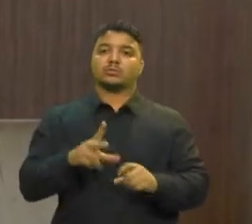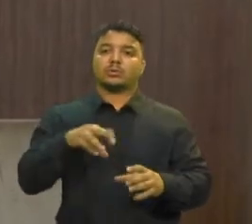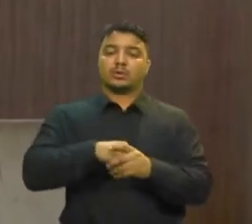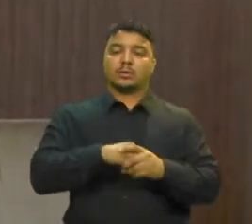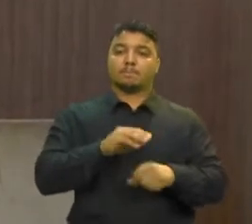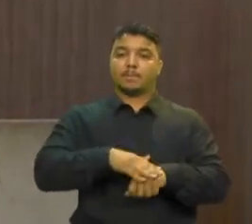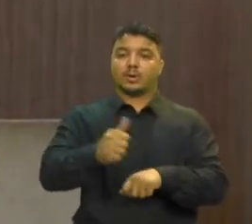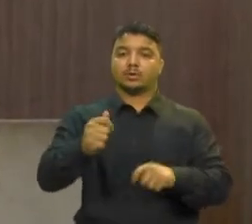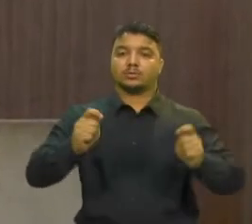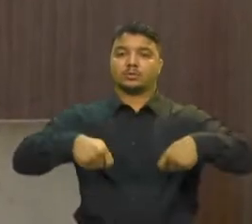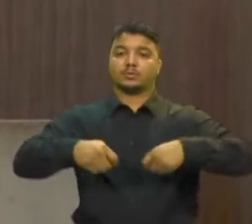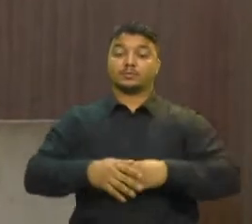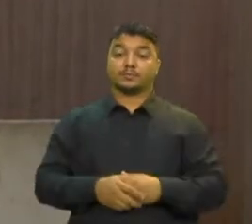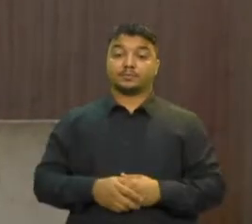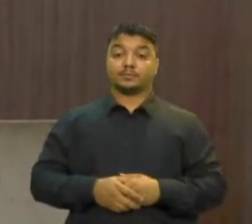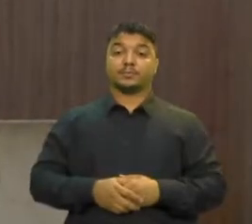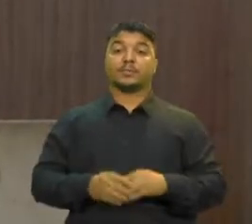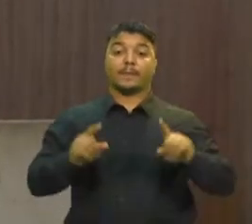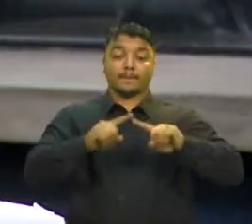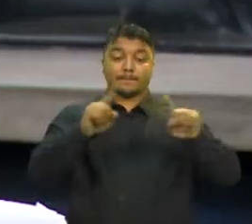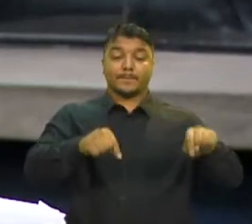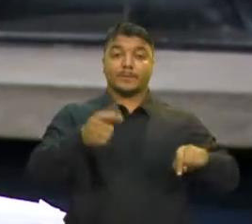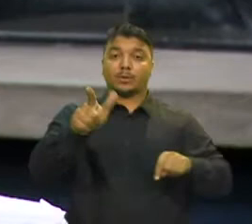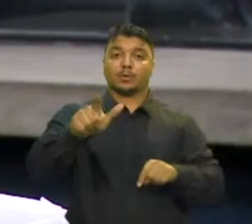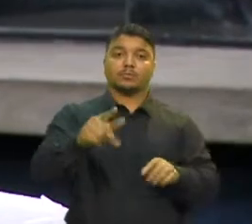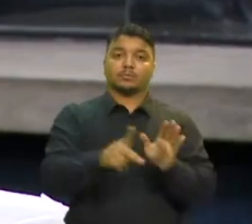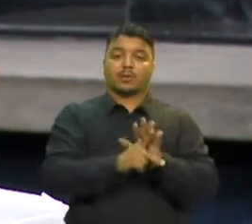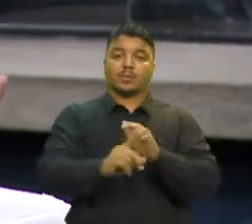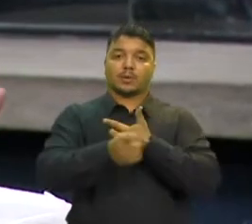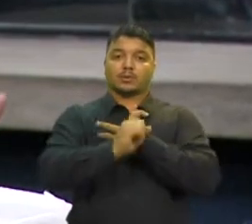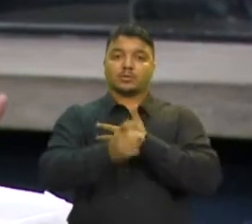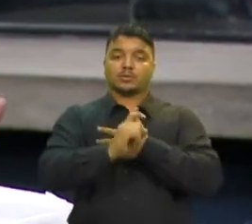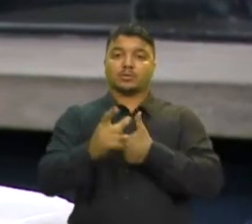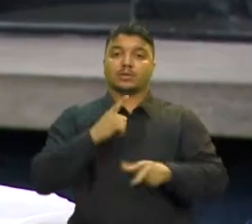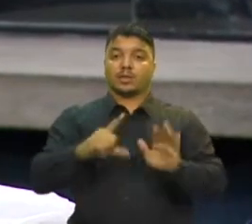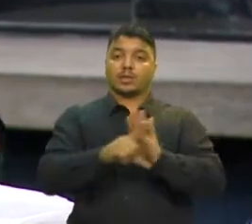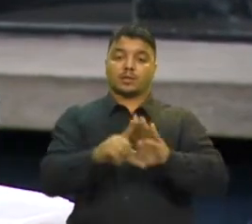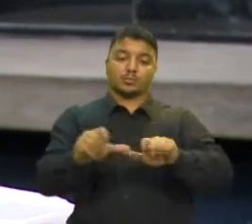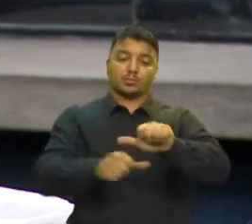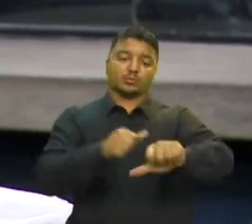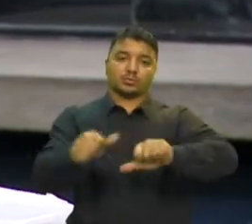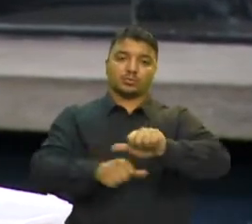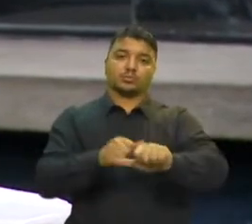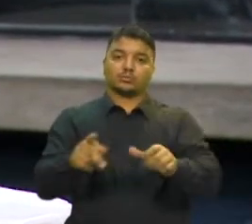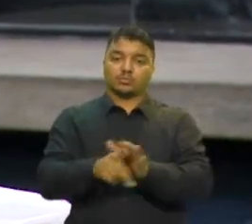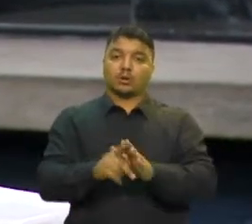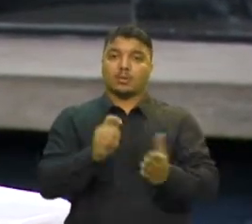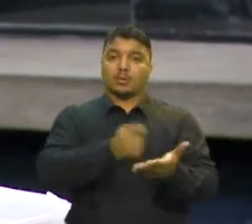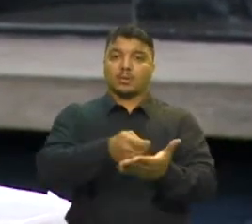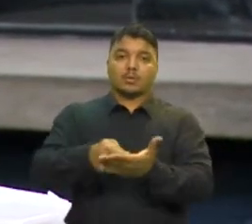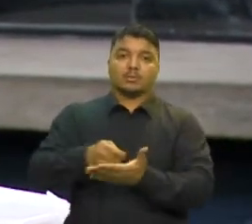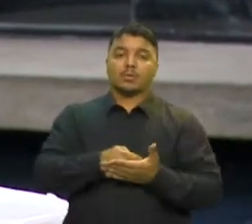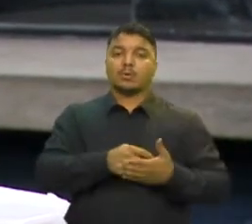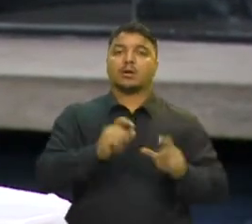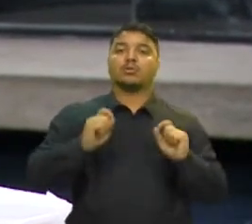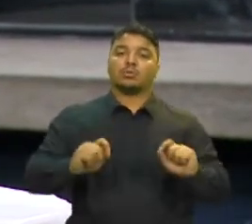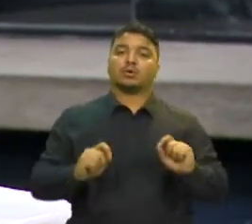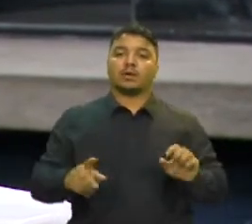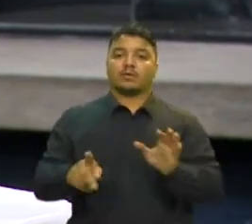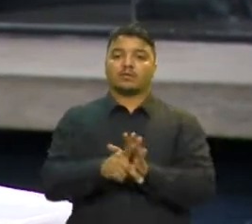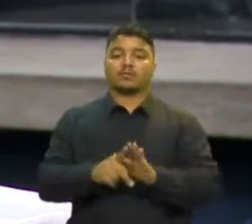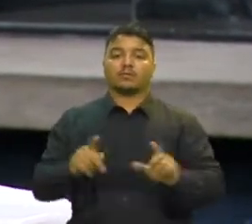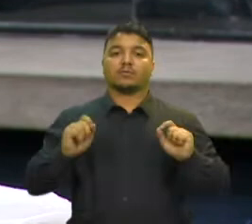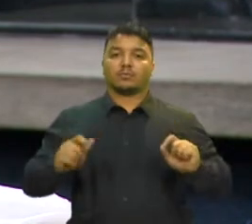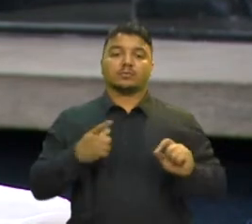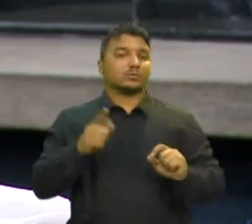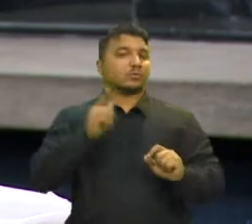Já outro projeto de lei do Executivo altera a lei que trata do pagamento a título indenizatório de despesas